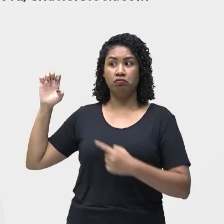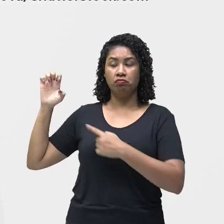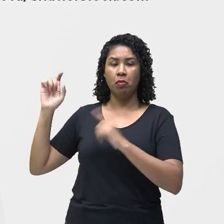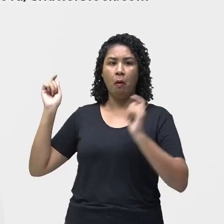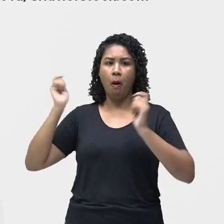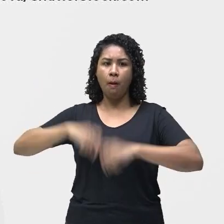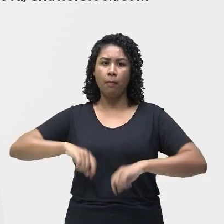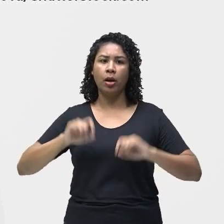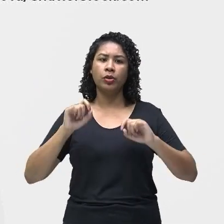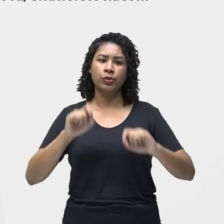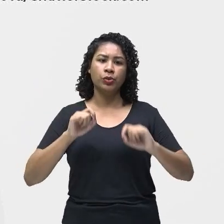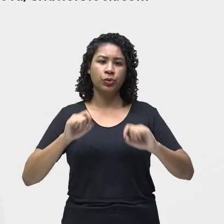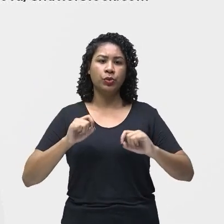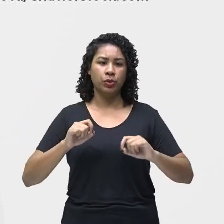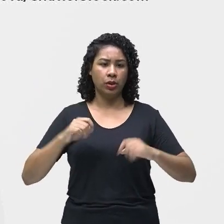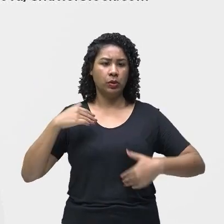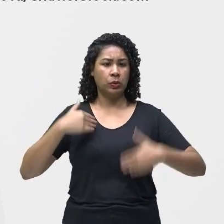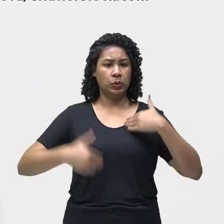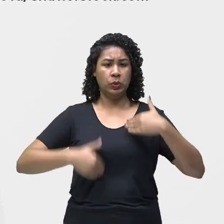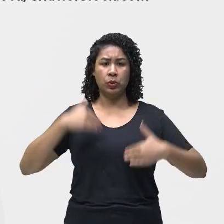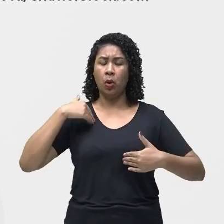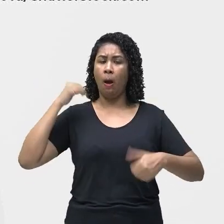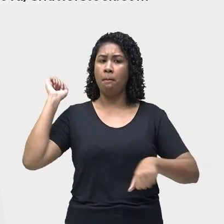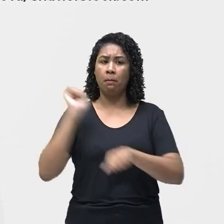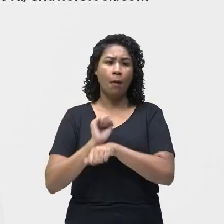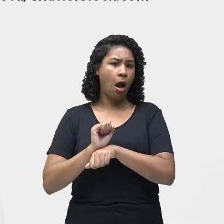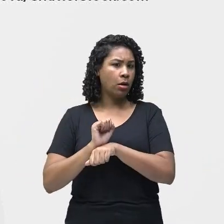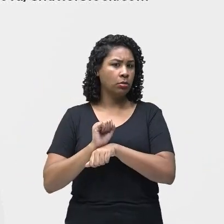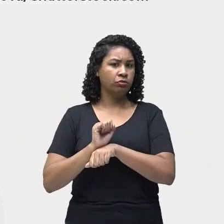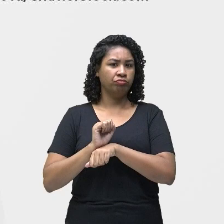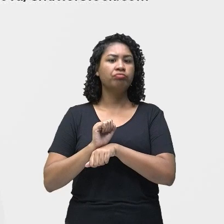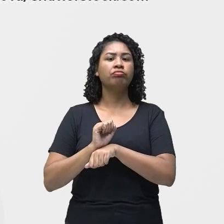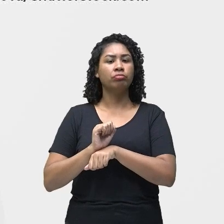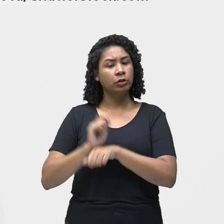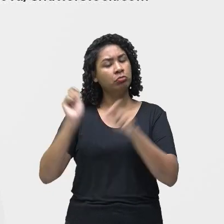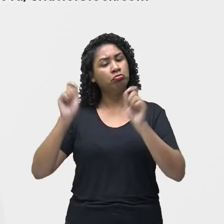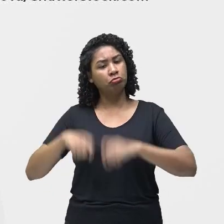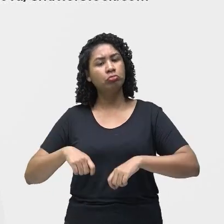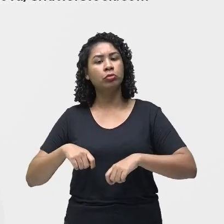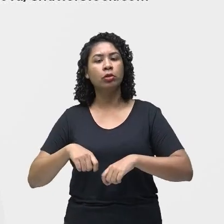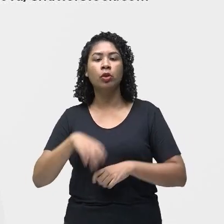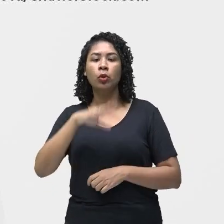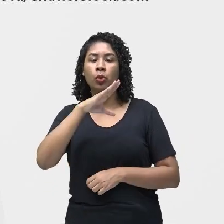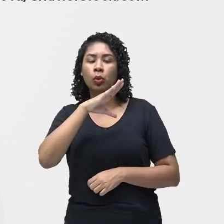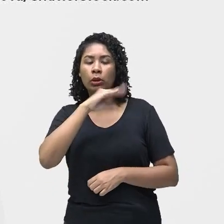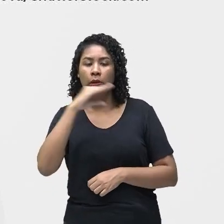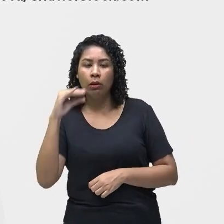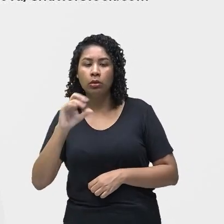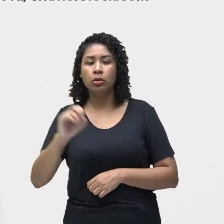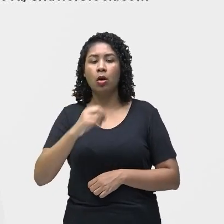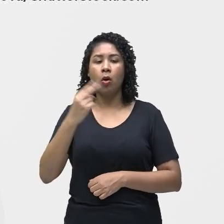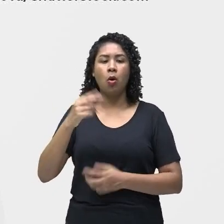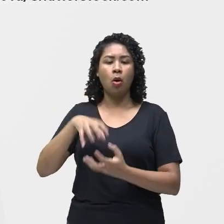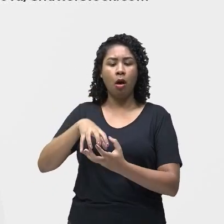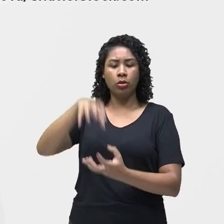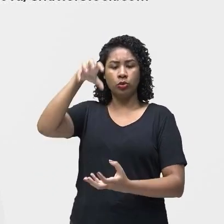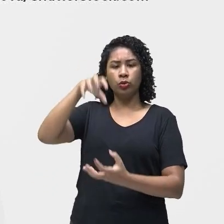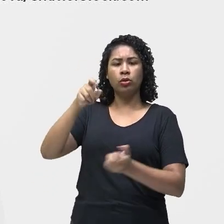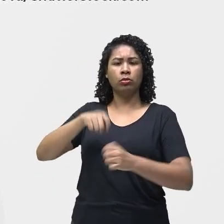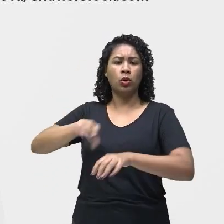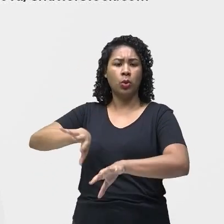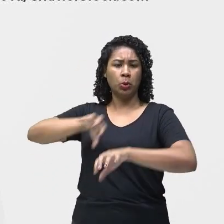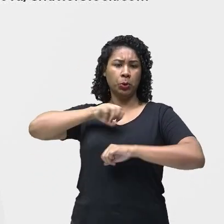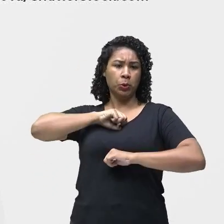ou total. A doença pode afetar tanto as crianças quanto adultos. Essa doença causa